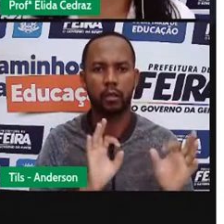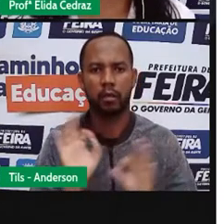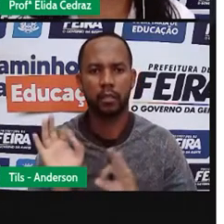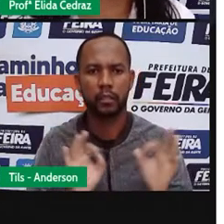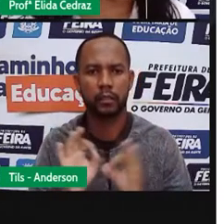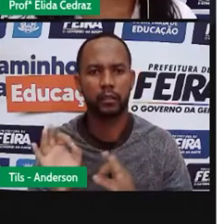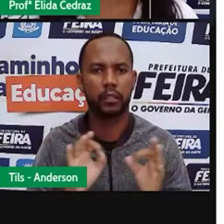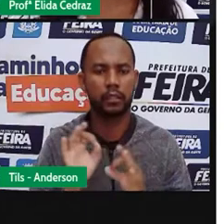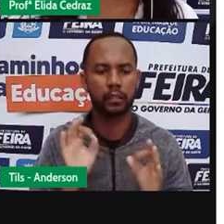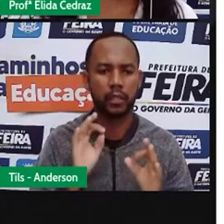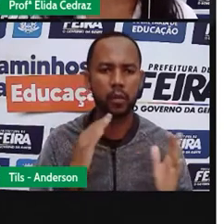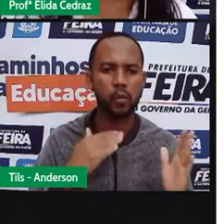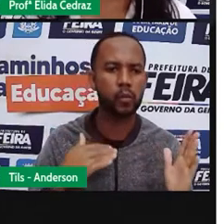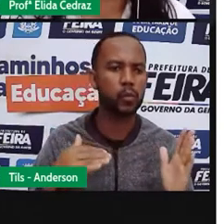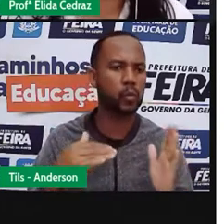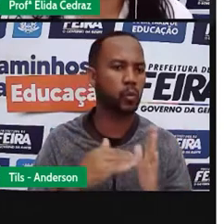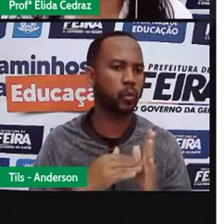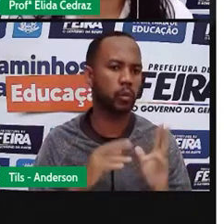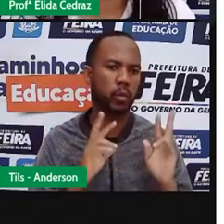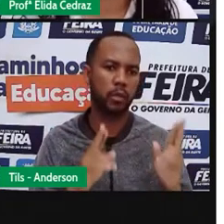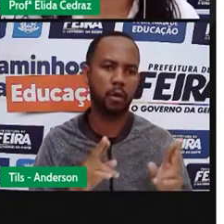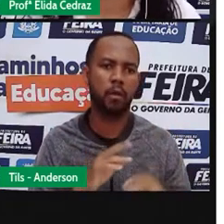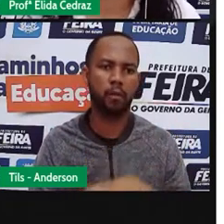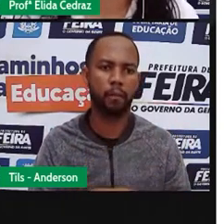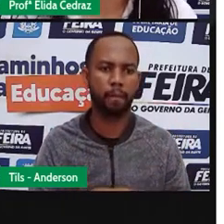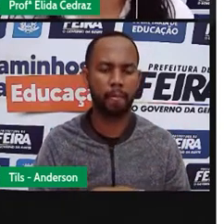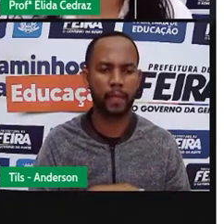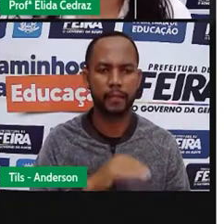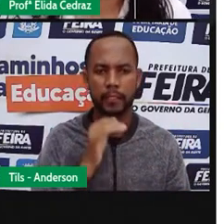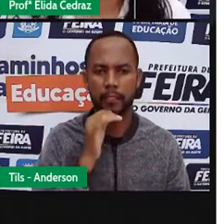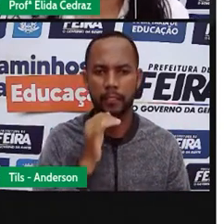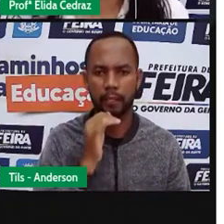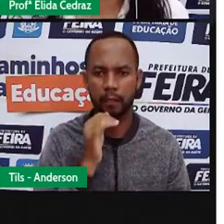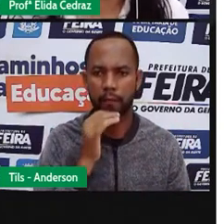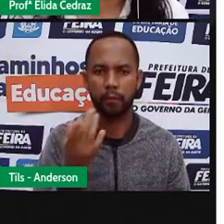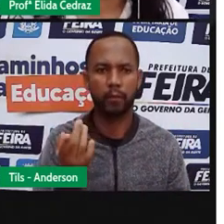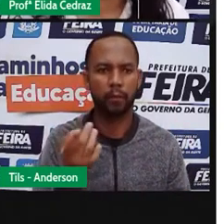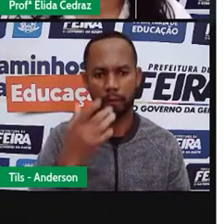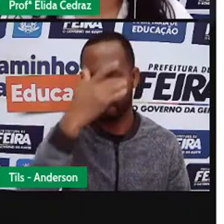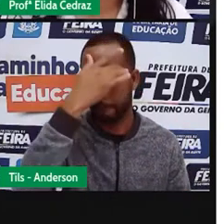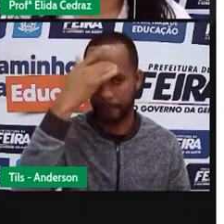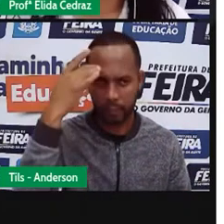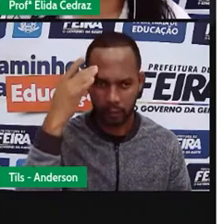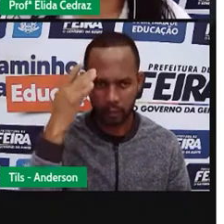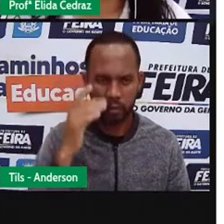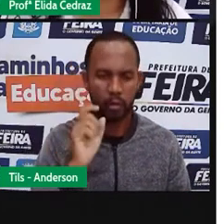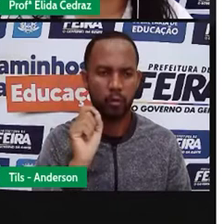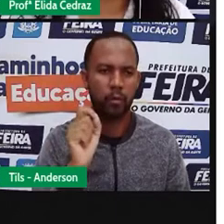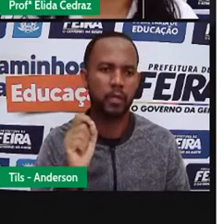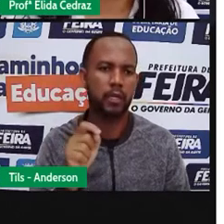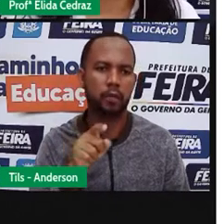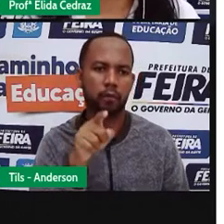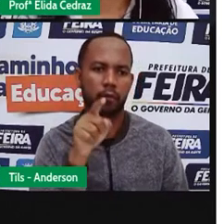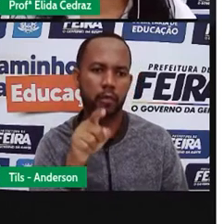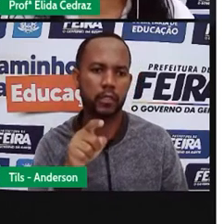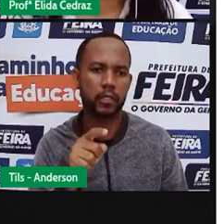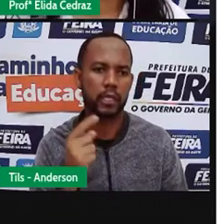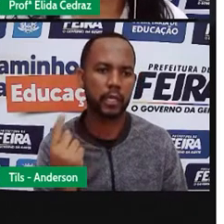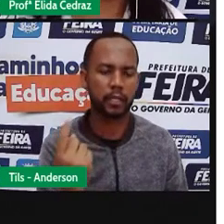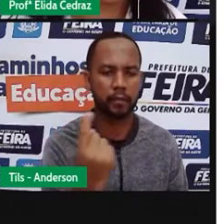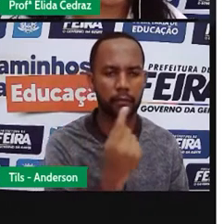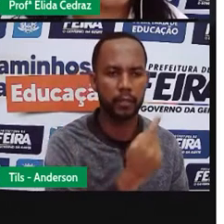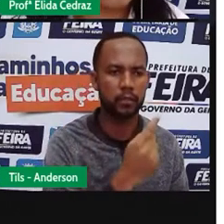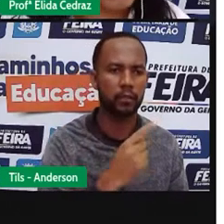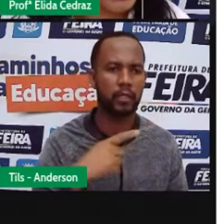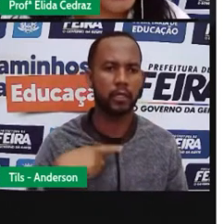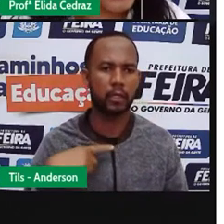que essas atividades são de acordo com as necessidades das pessoas, significa que cada pessoa